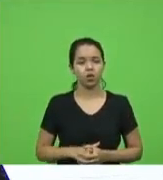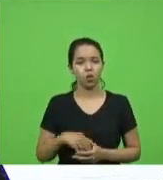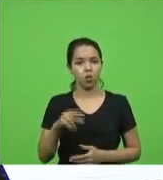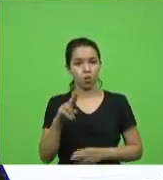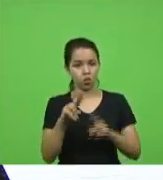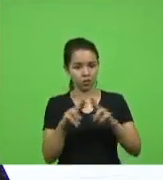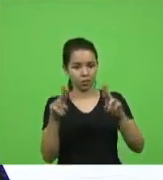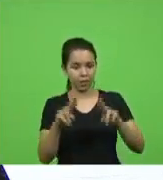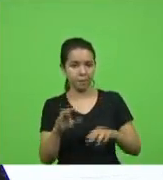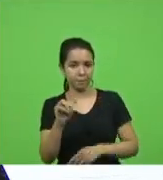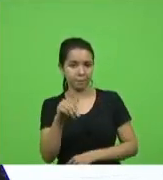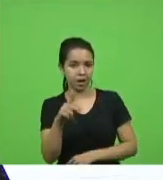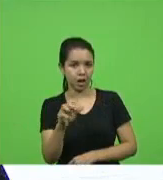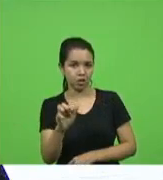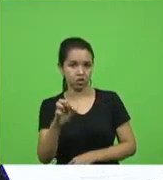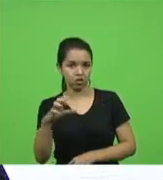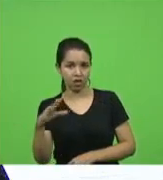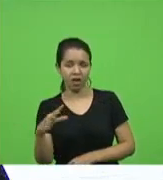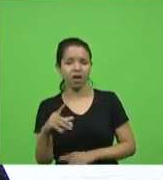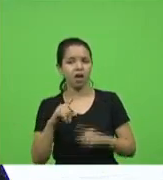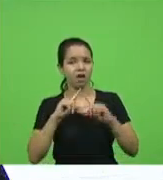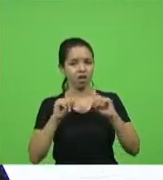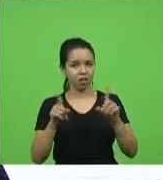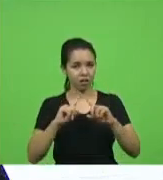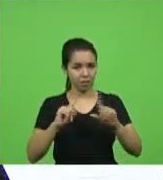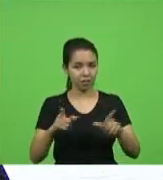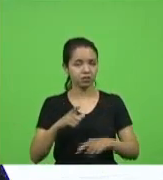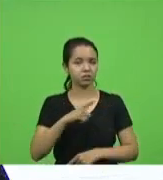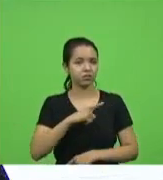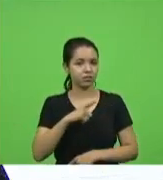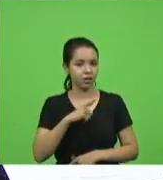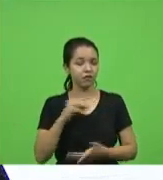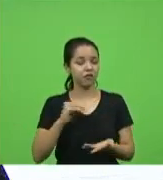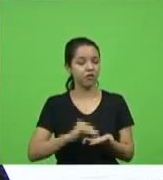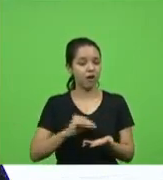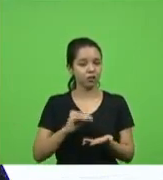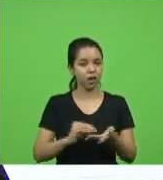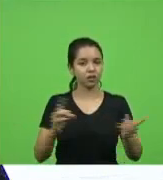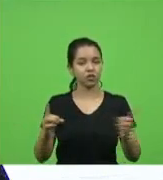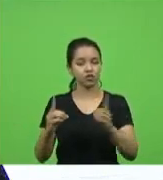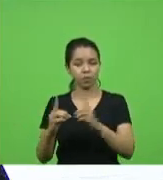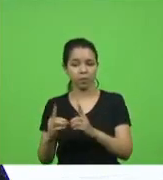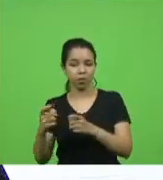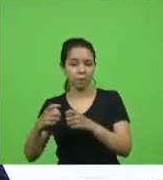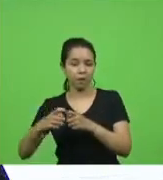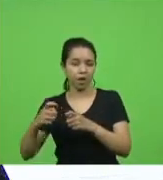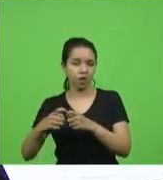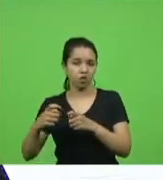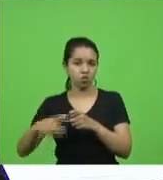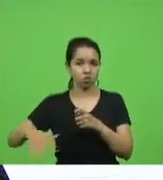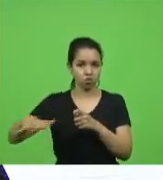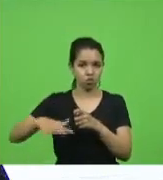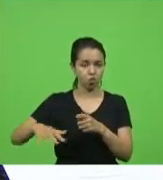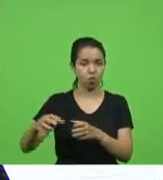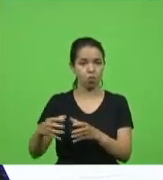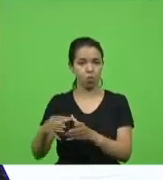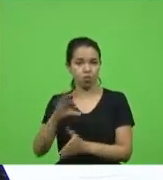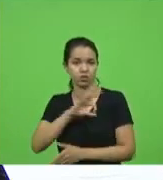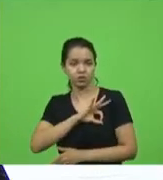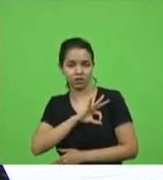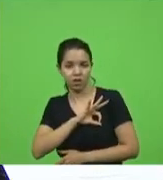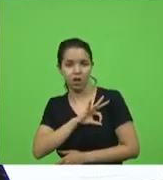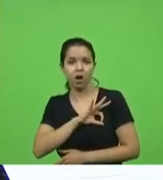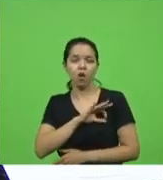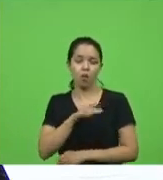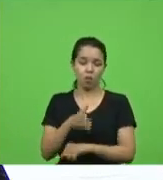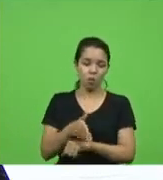que tem aí há uma reclamação constante da falta de atendimento médico da categoria tanto dos que estão na ativa quanto